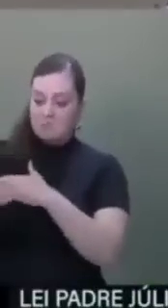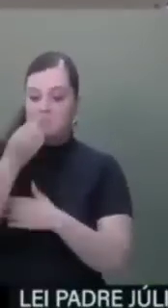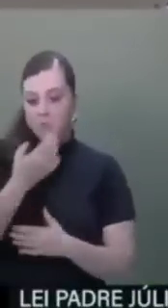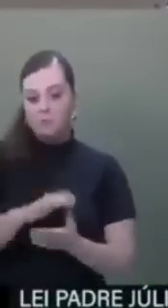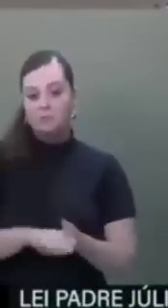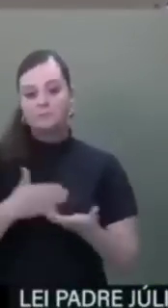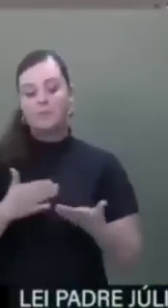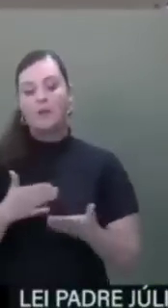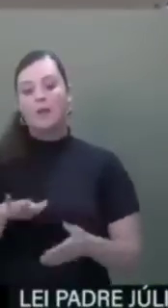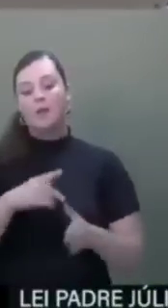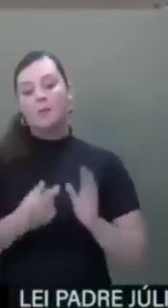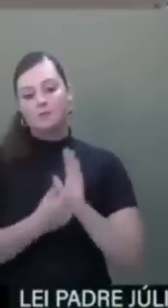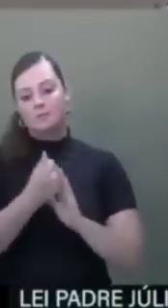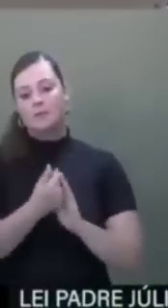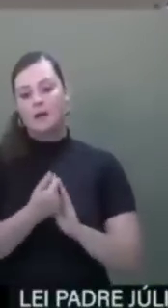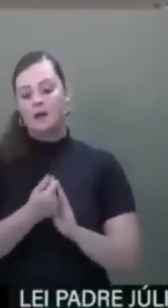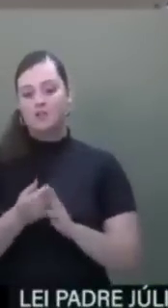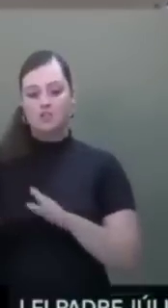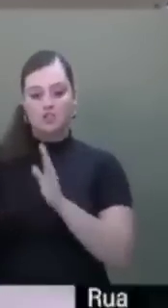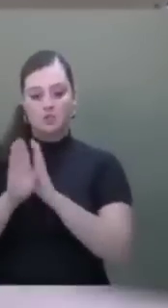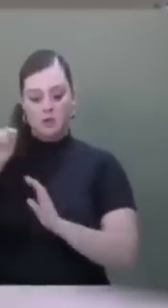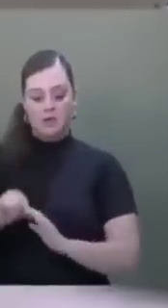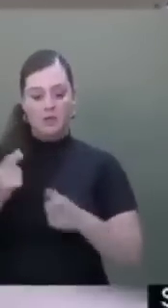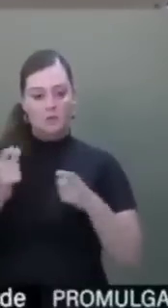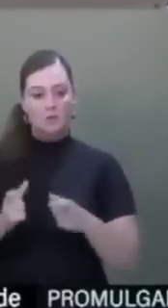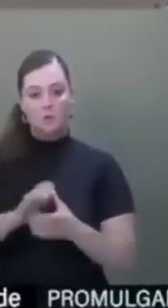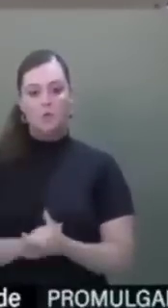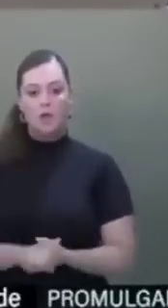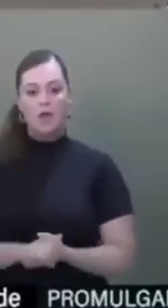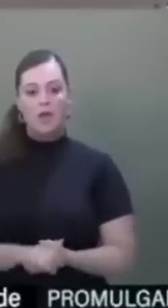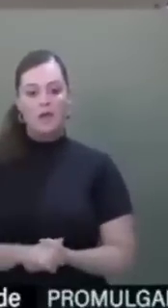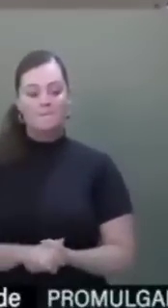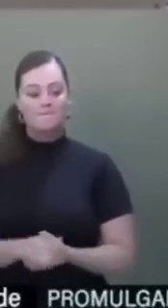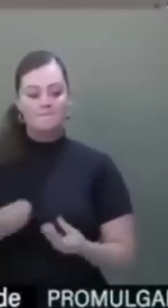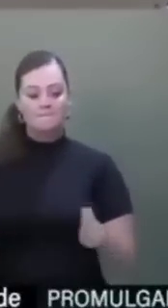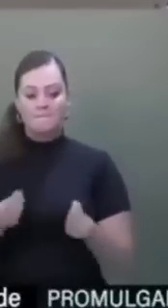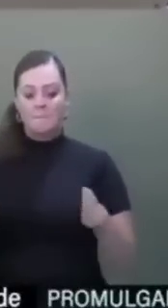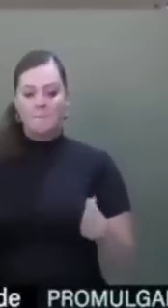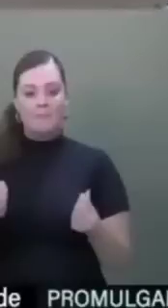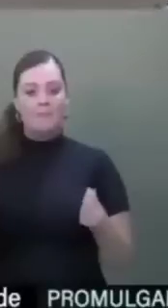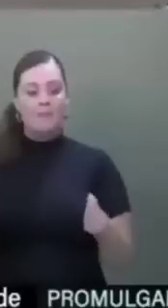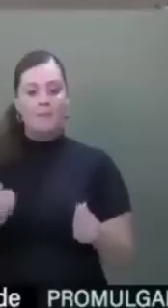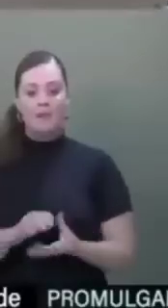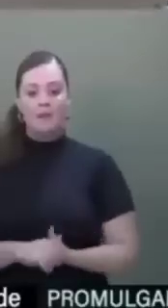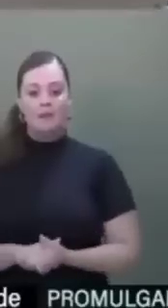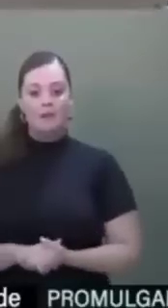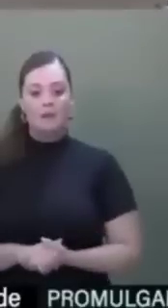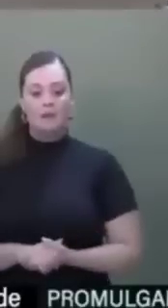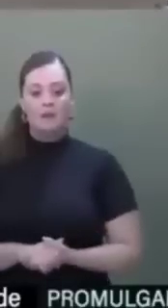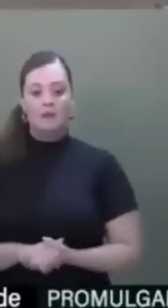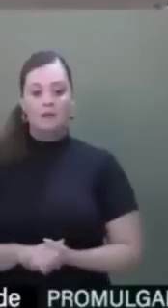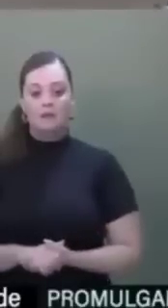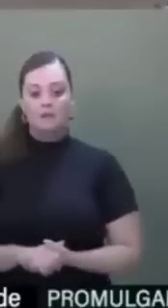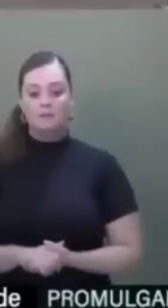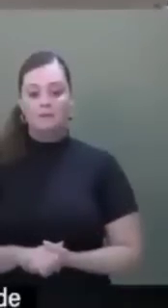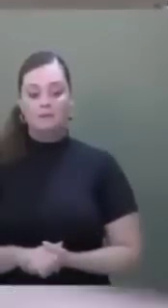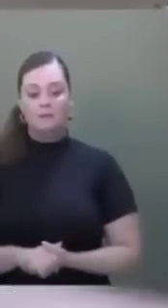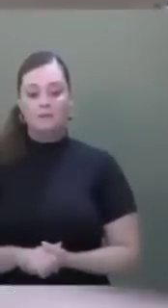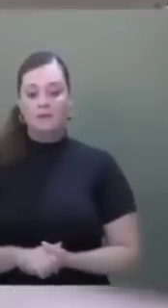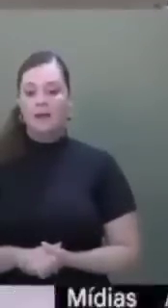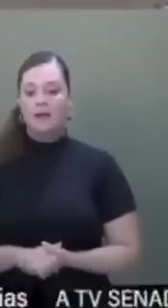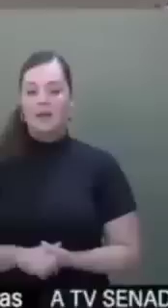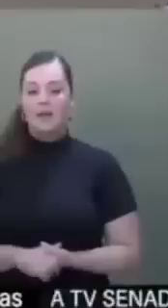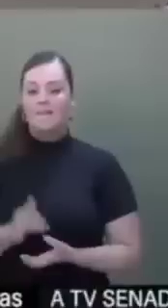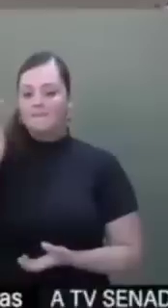peça orçamentária que veio para esta casa era uma peça absolutamente inexecuível. É